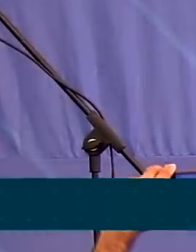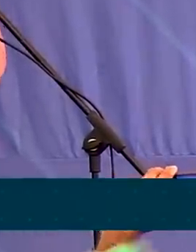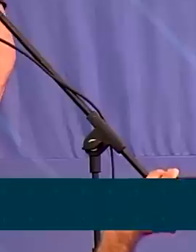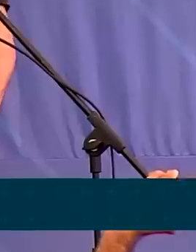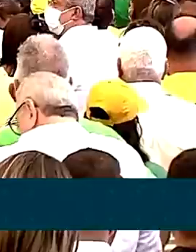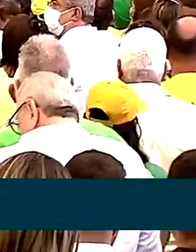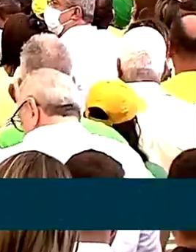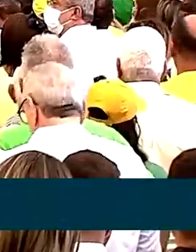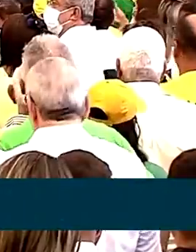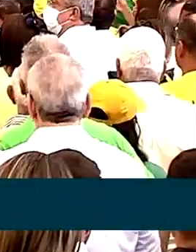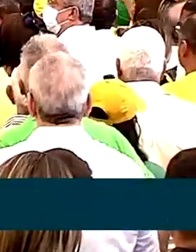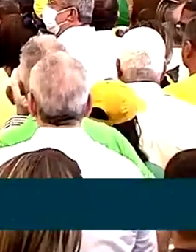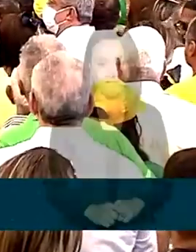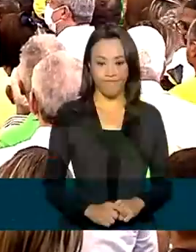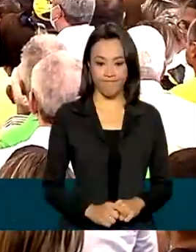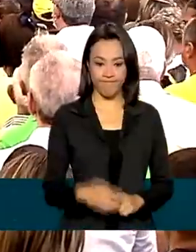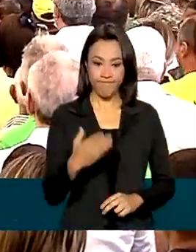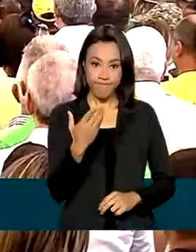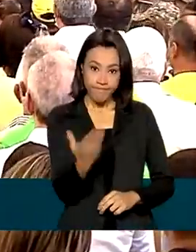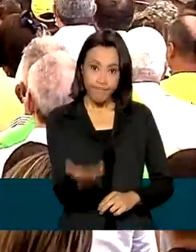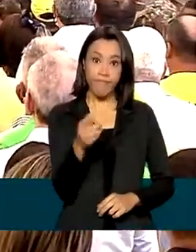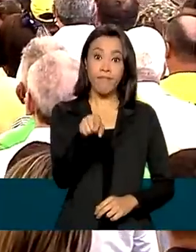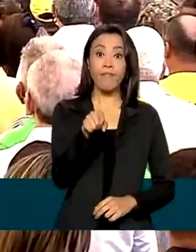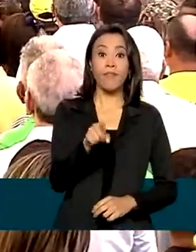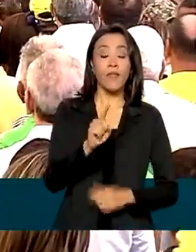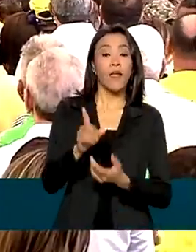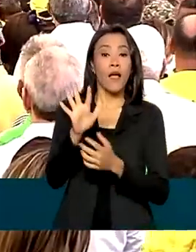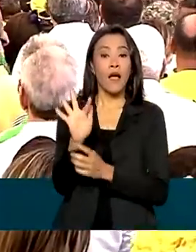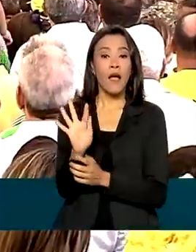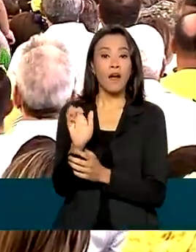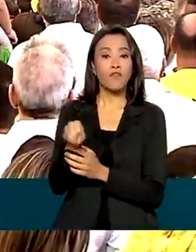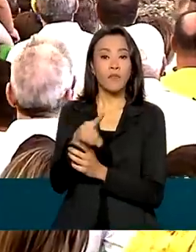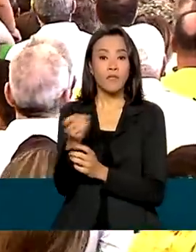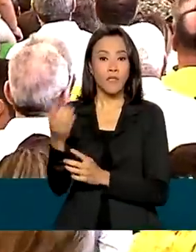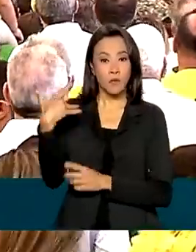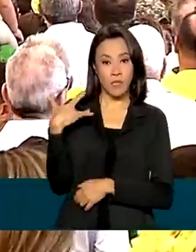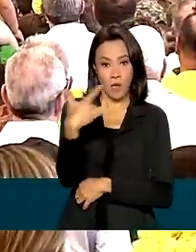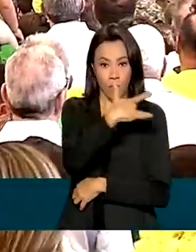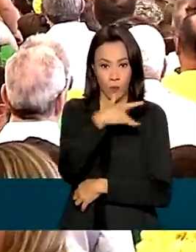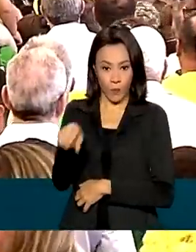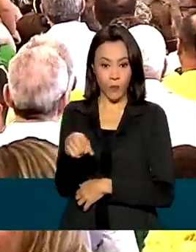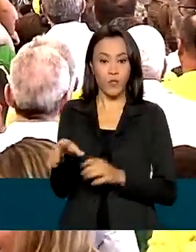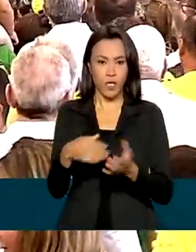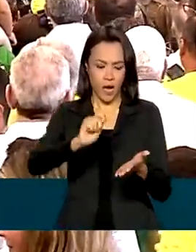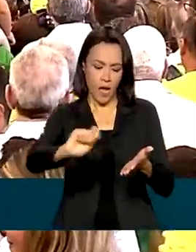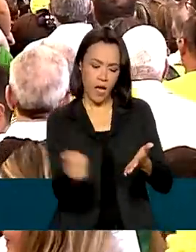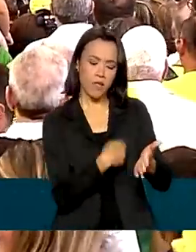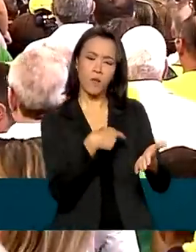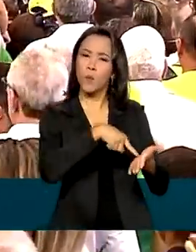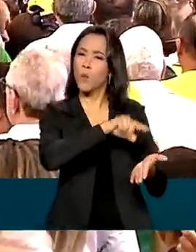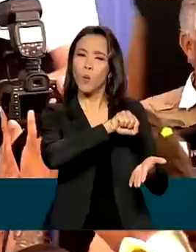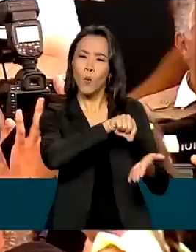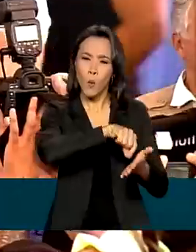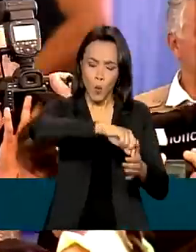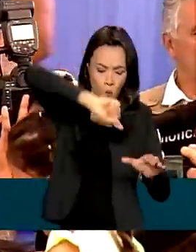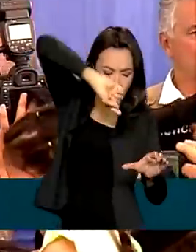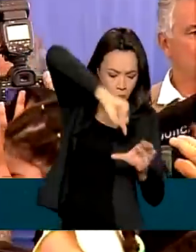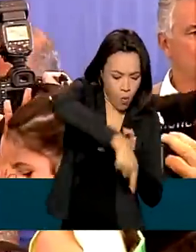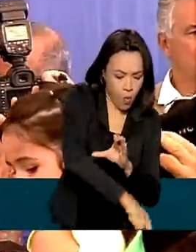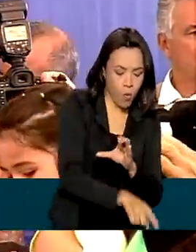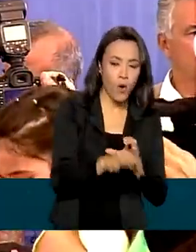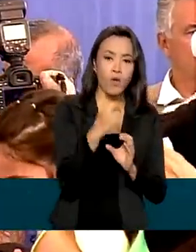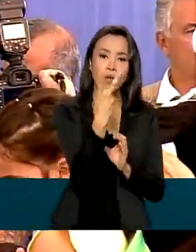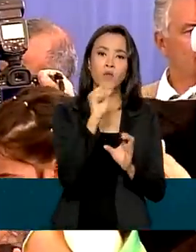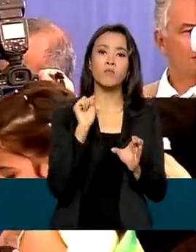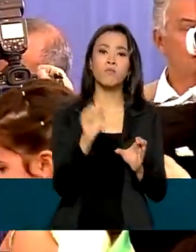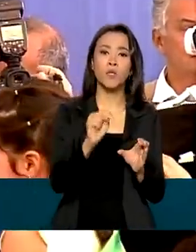conteúdos. A Fundação Nacional de Saúde assinou uma ordem de serviço para a perfuração de cerca de 2 mil poços artesianos